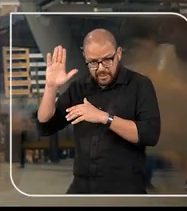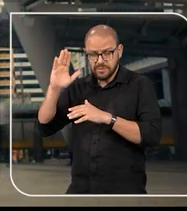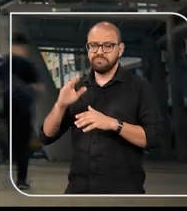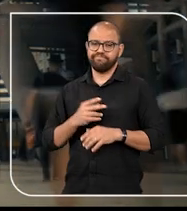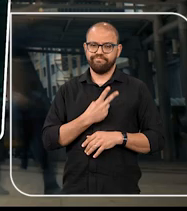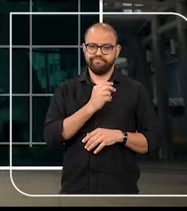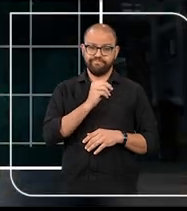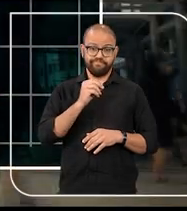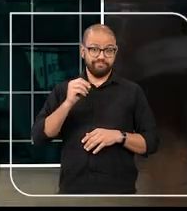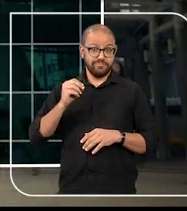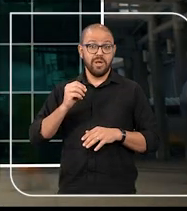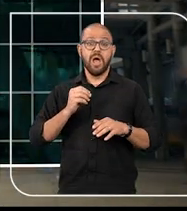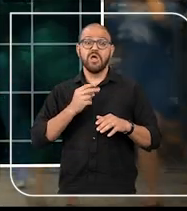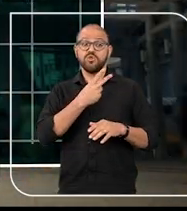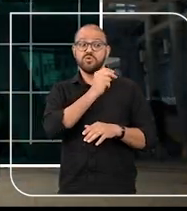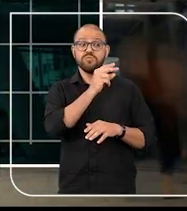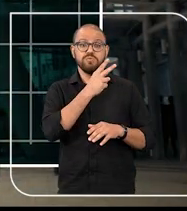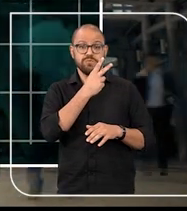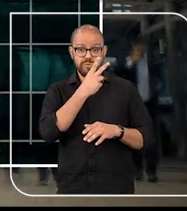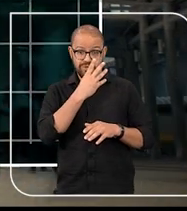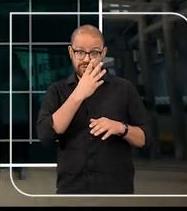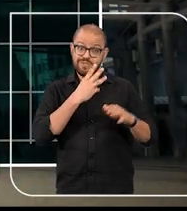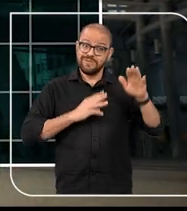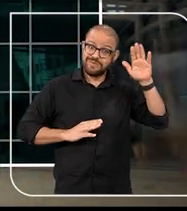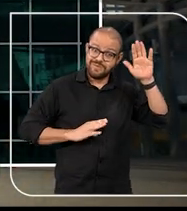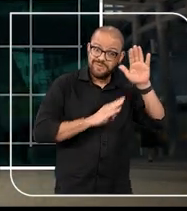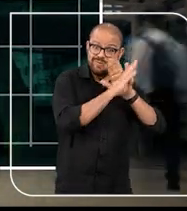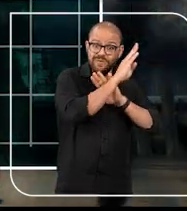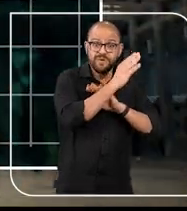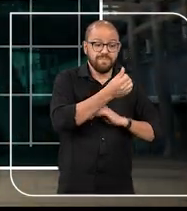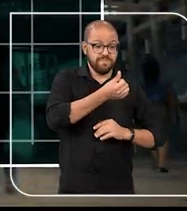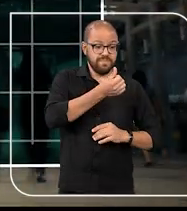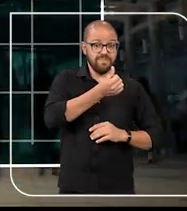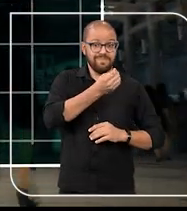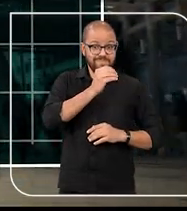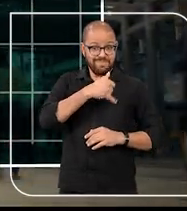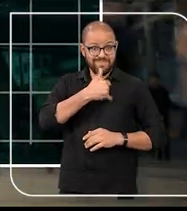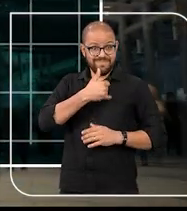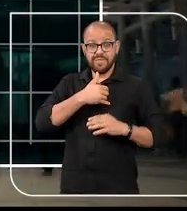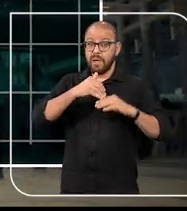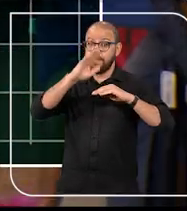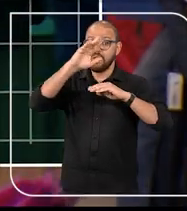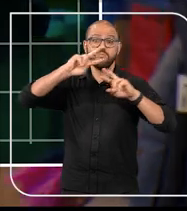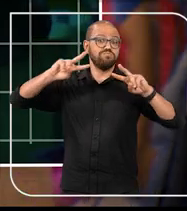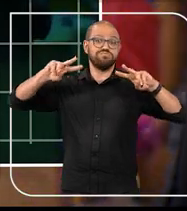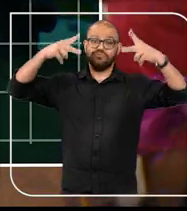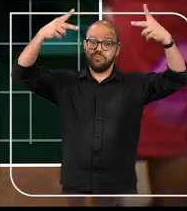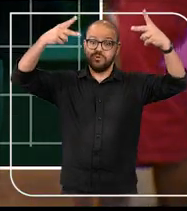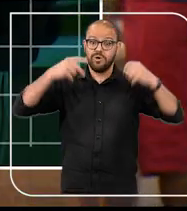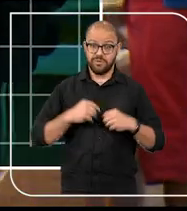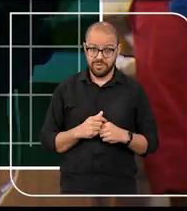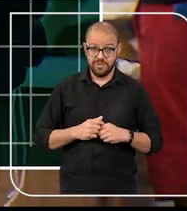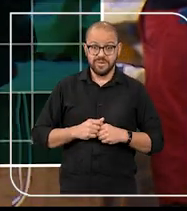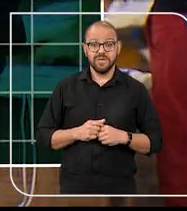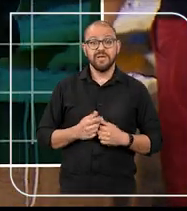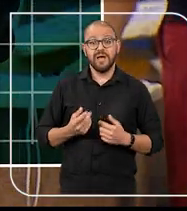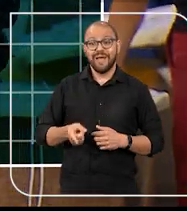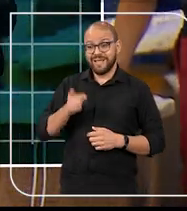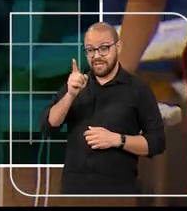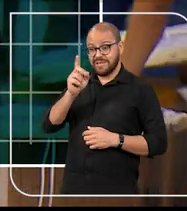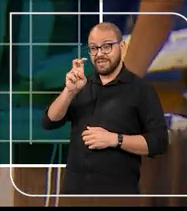jovens. Entre 2000 e 2023, o número de pessoas com 60 anos de idade ou mais dobrou,